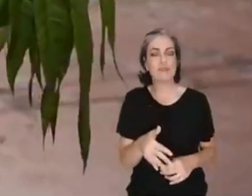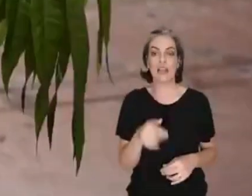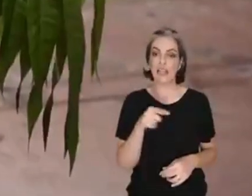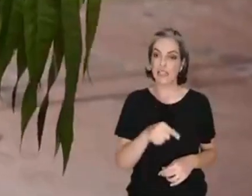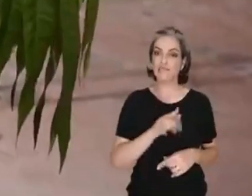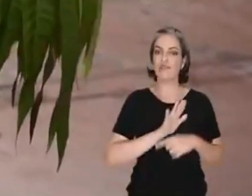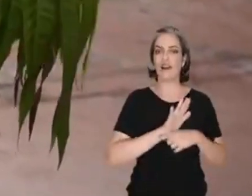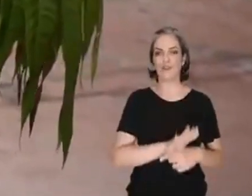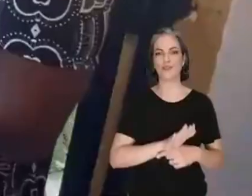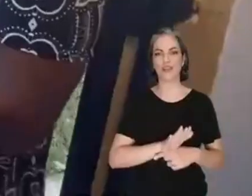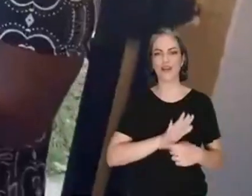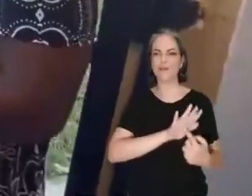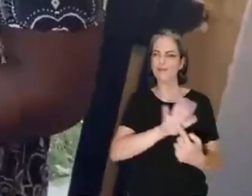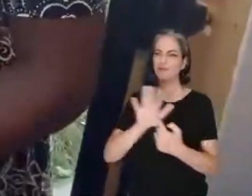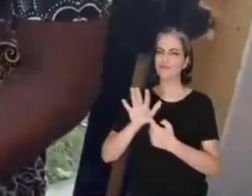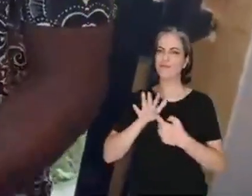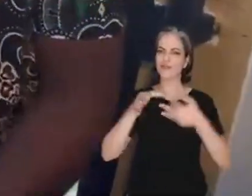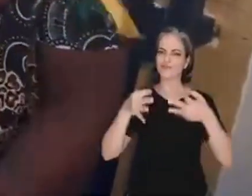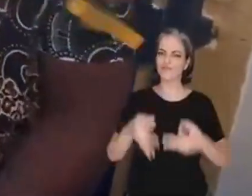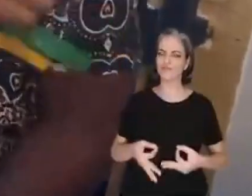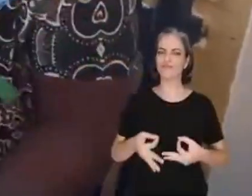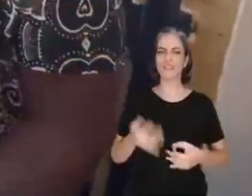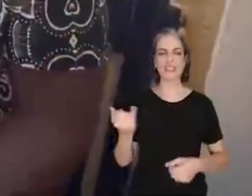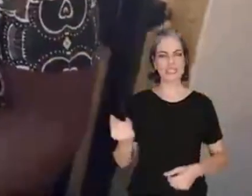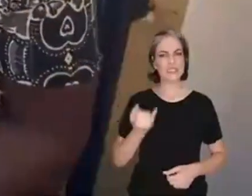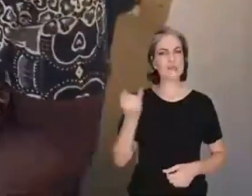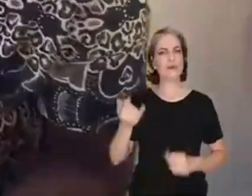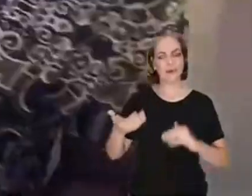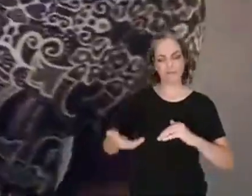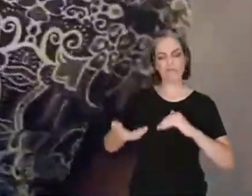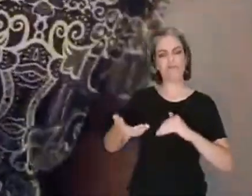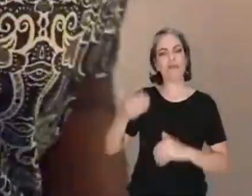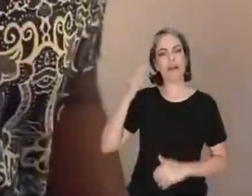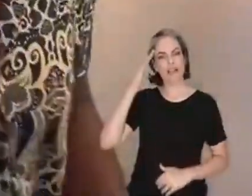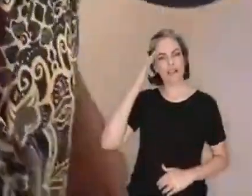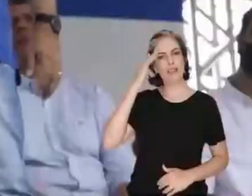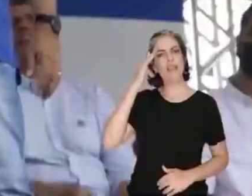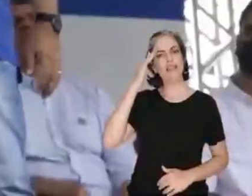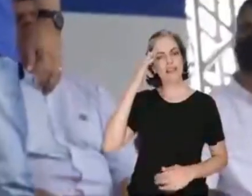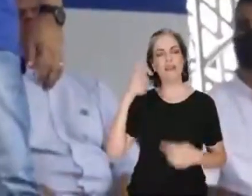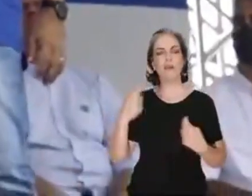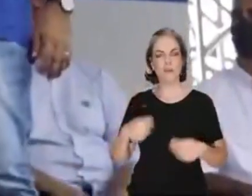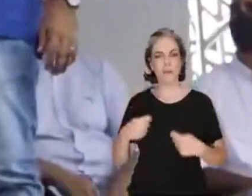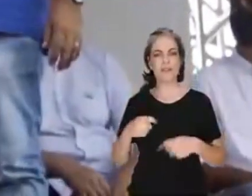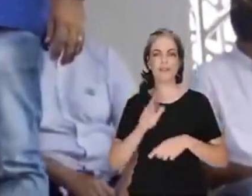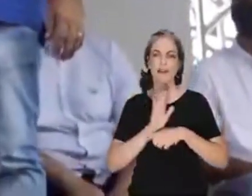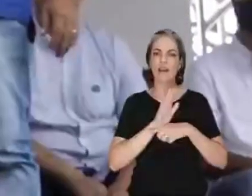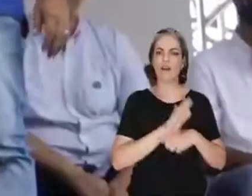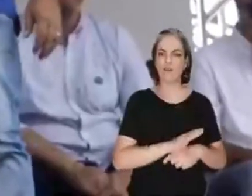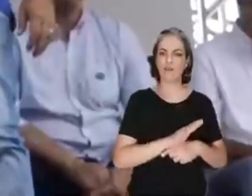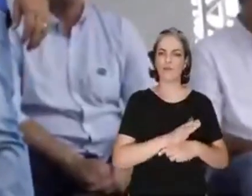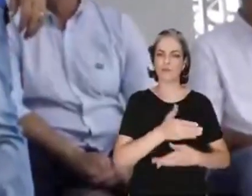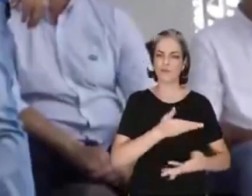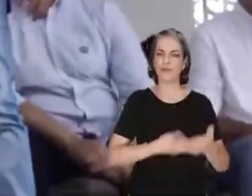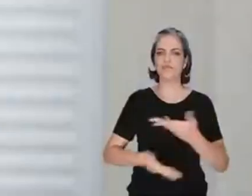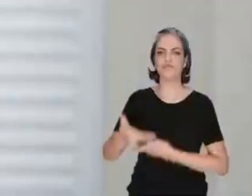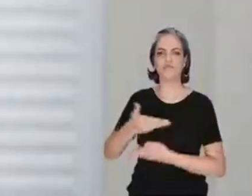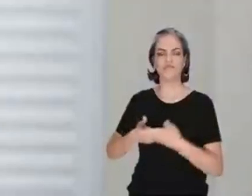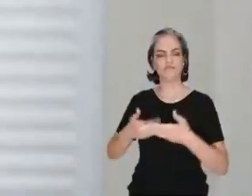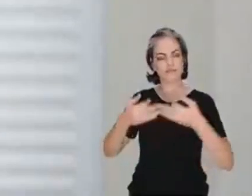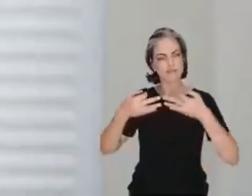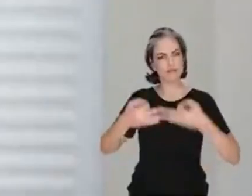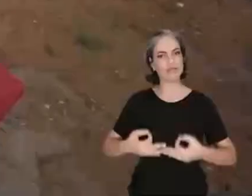quer começar para dar exemplo. Para que o Congresso Nacional entenda a importância da transferência de renda, de